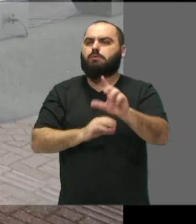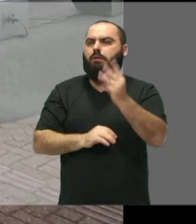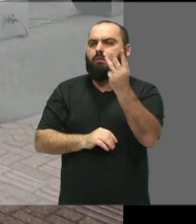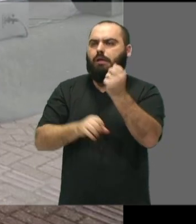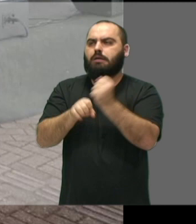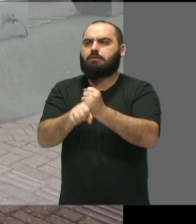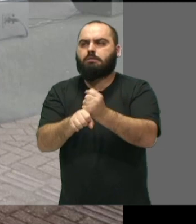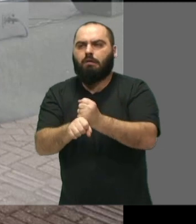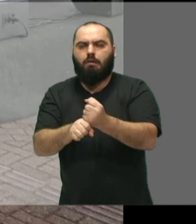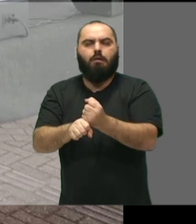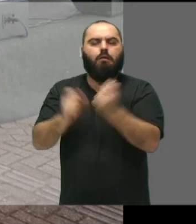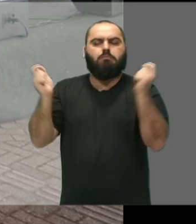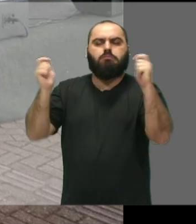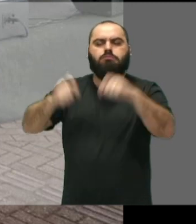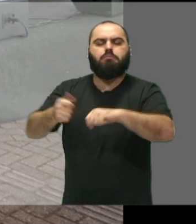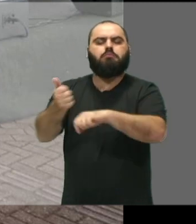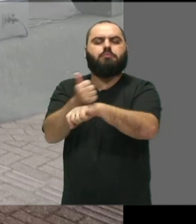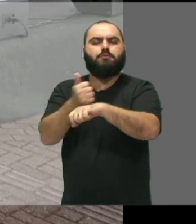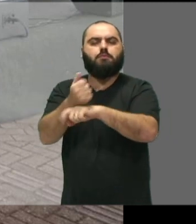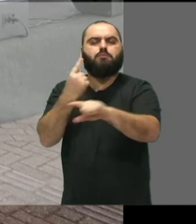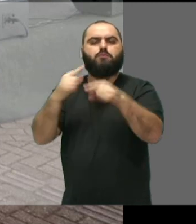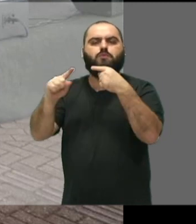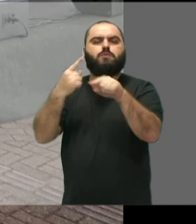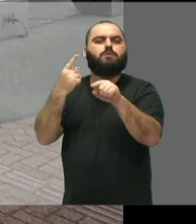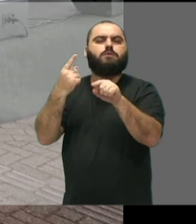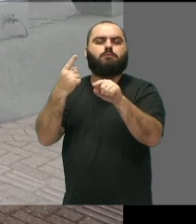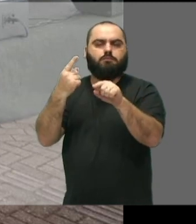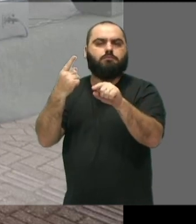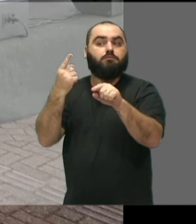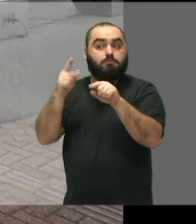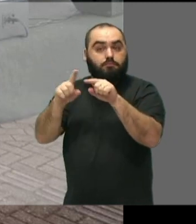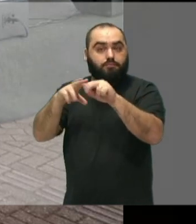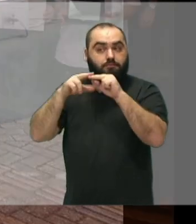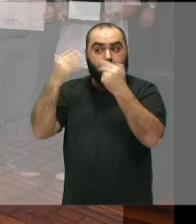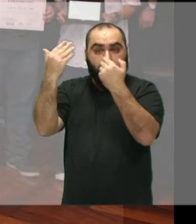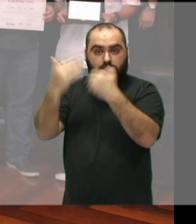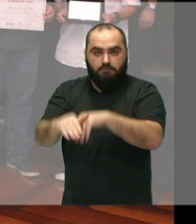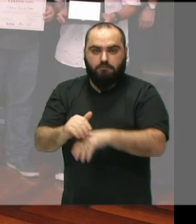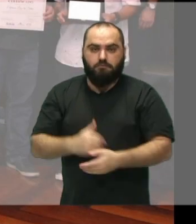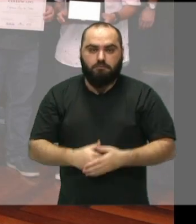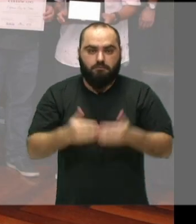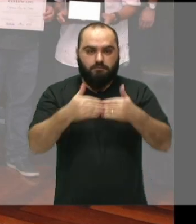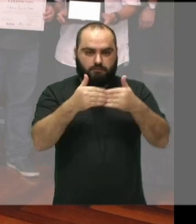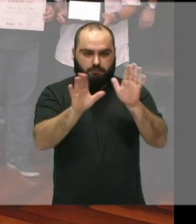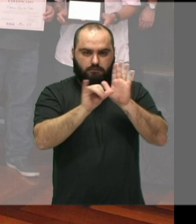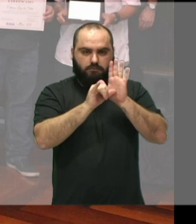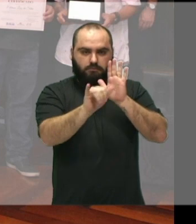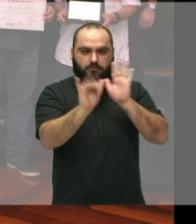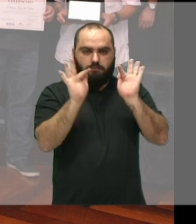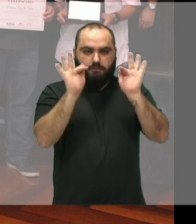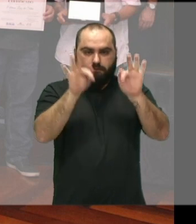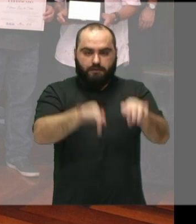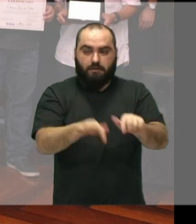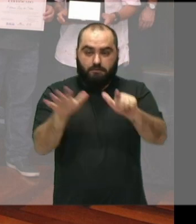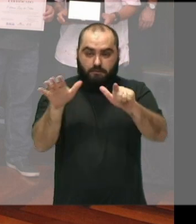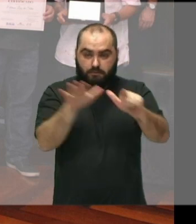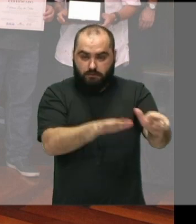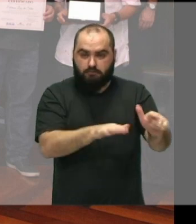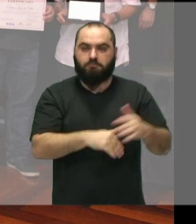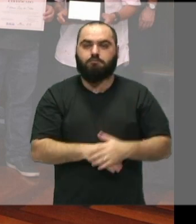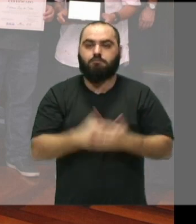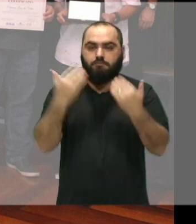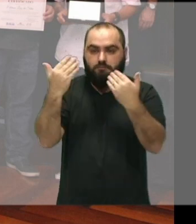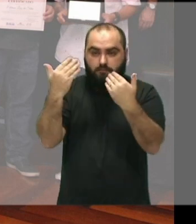capacitação profissional em música. e nós vamos abrir o edital final de setembro, as provas